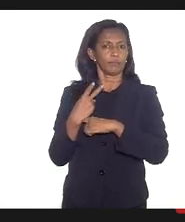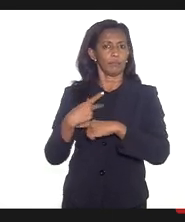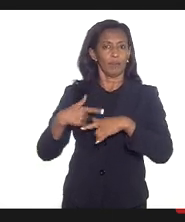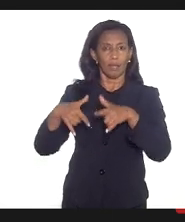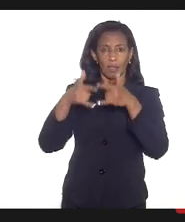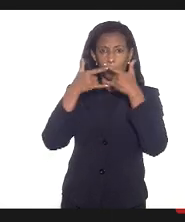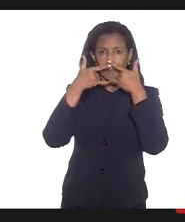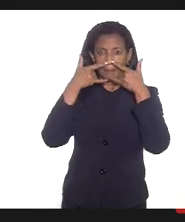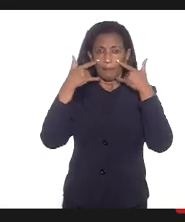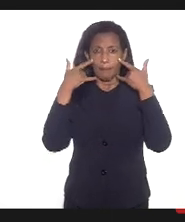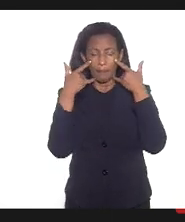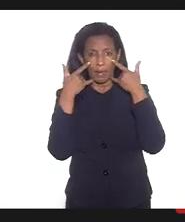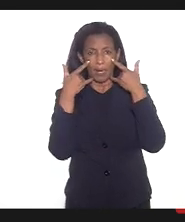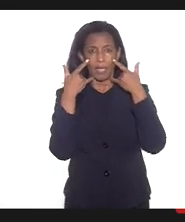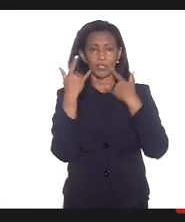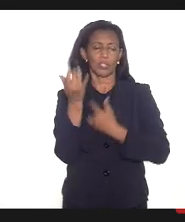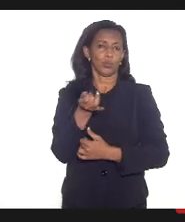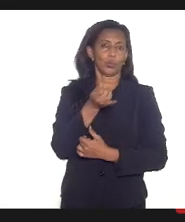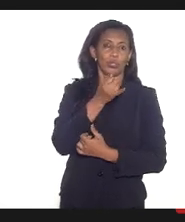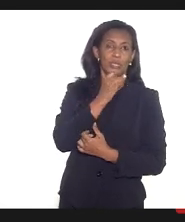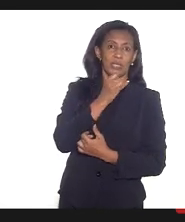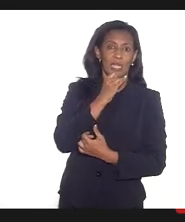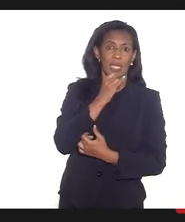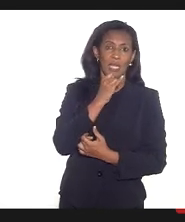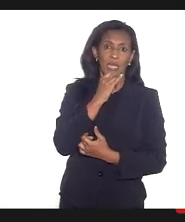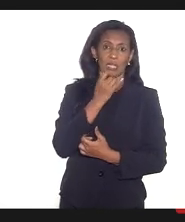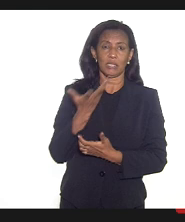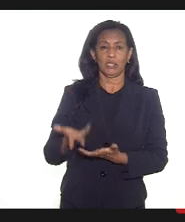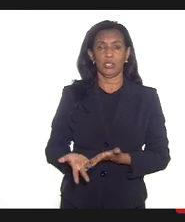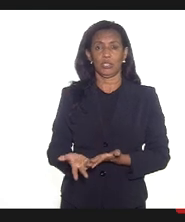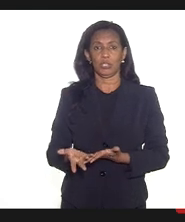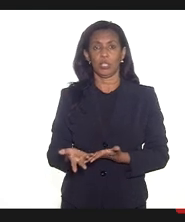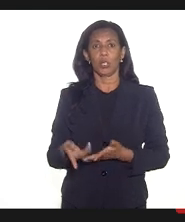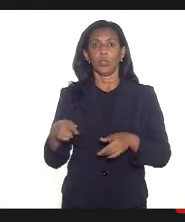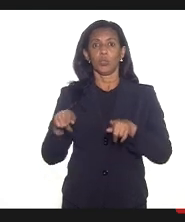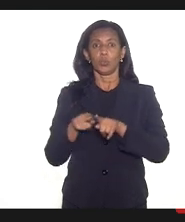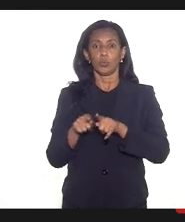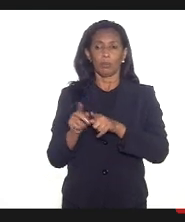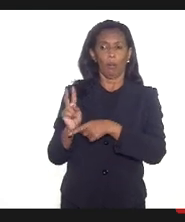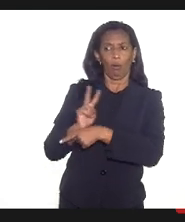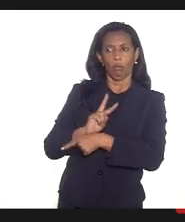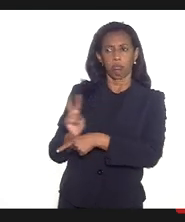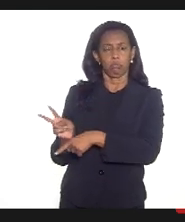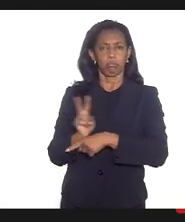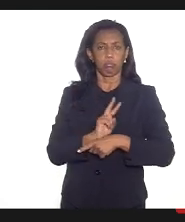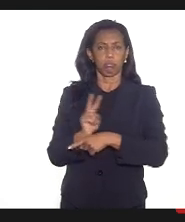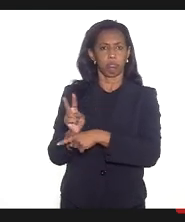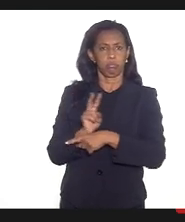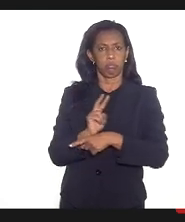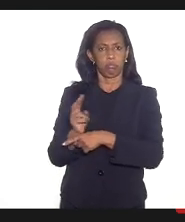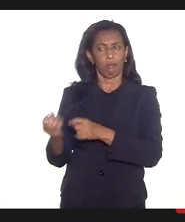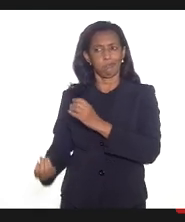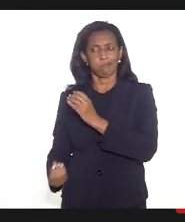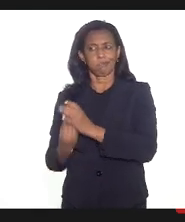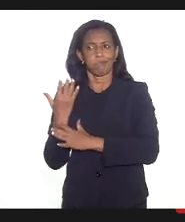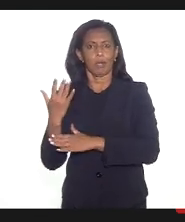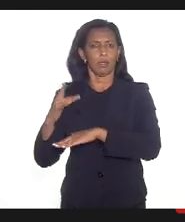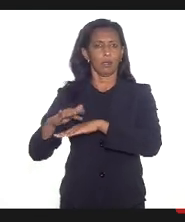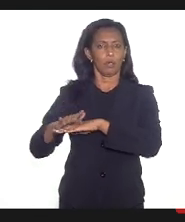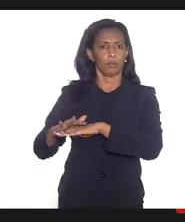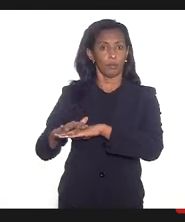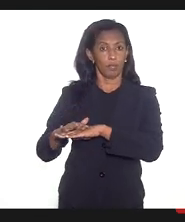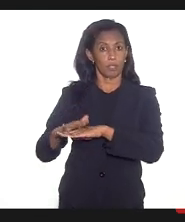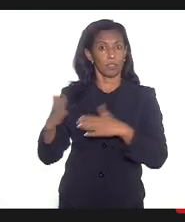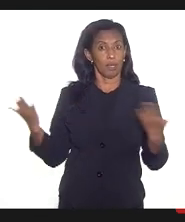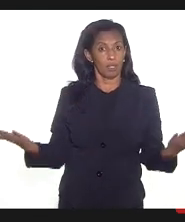máscaras através dos testes através do acompanhamento do monitoramento dos casos mas agora